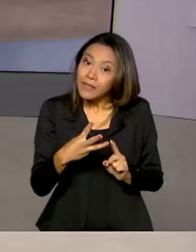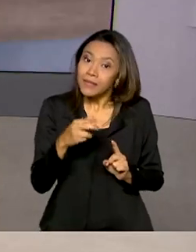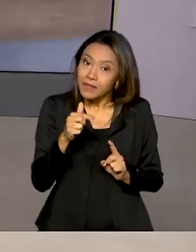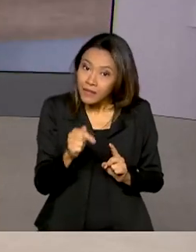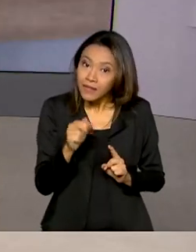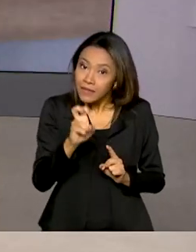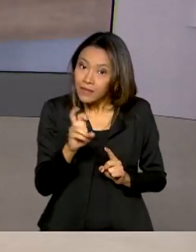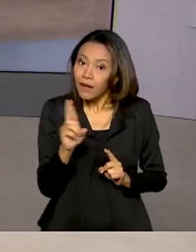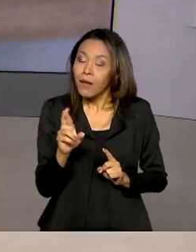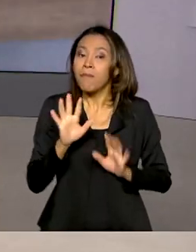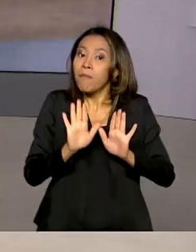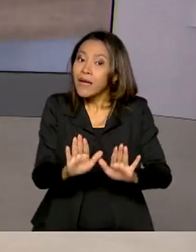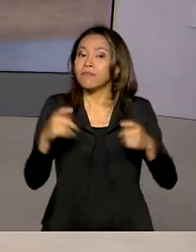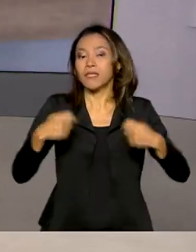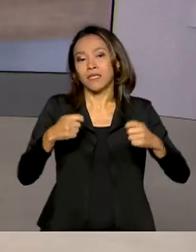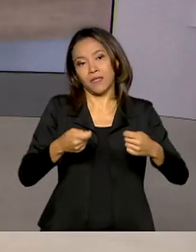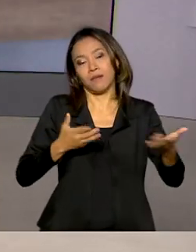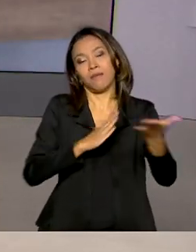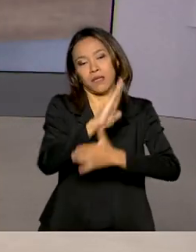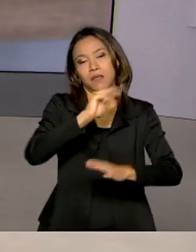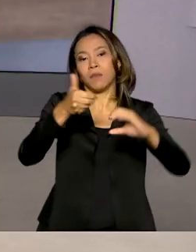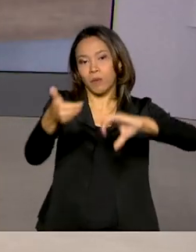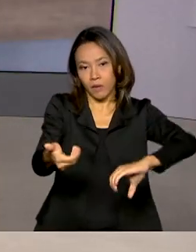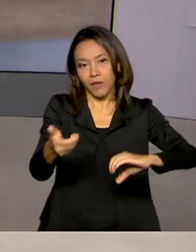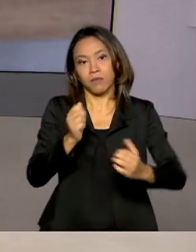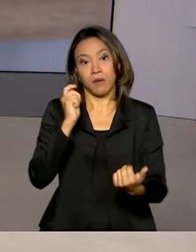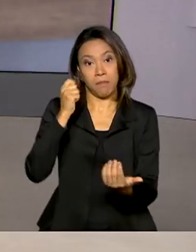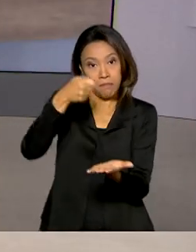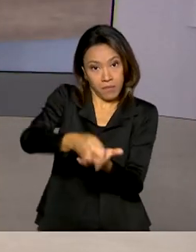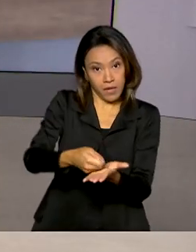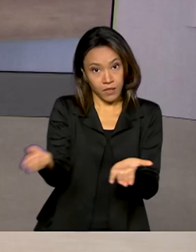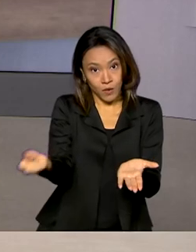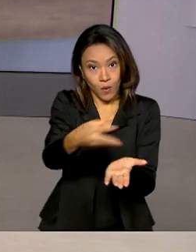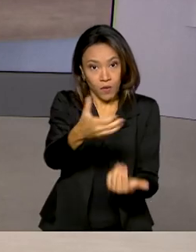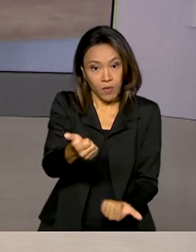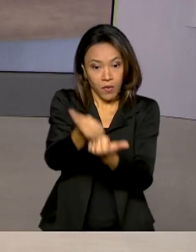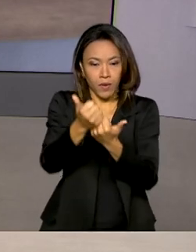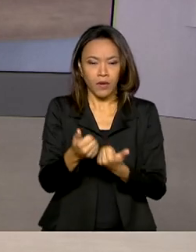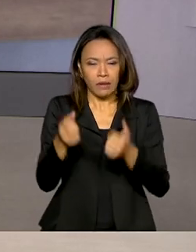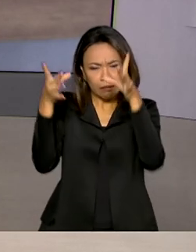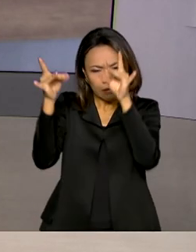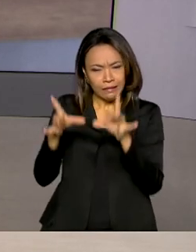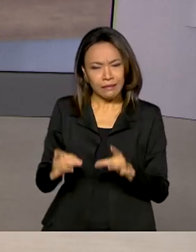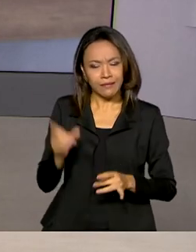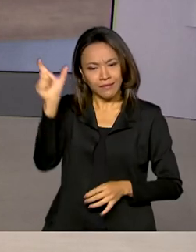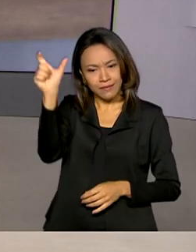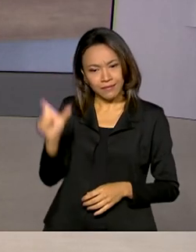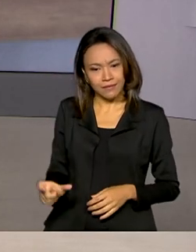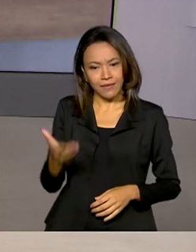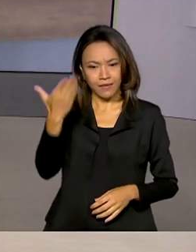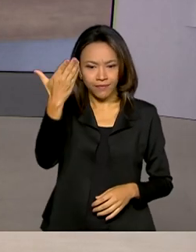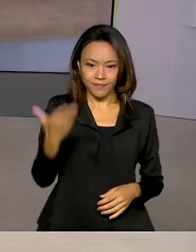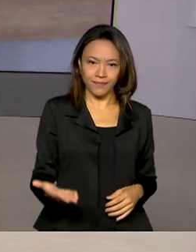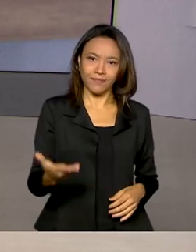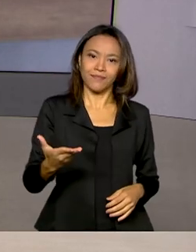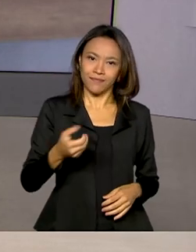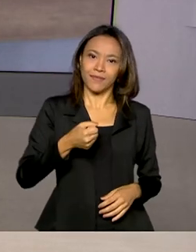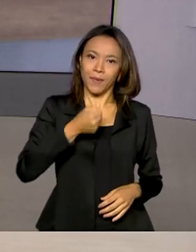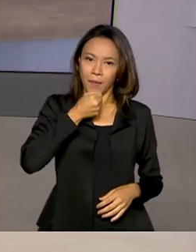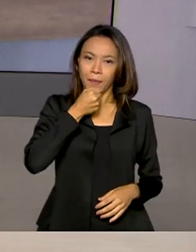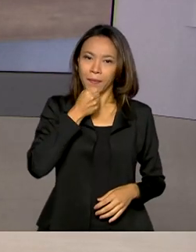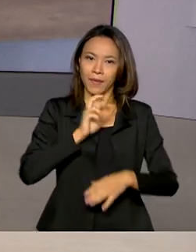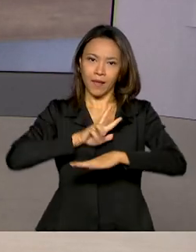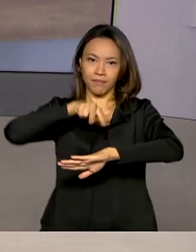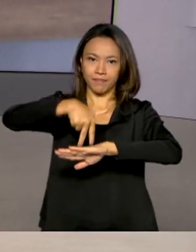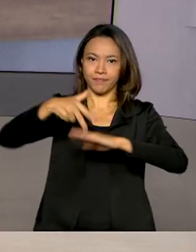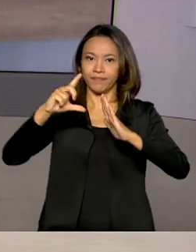liberação dos recursos para pagar esse novo auxílio. E a gente vai saber mais detalhes sobre isso com o repórter Glauco de Queiroz, que está lá no Palácio do